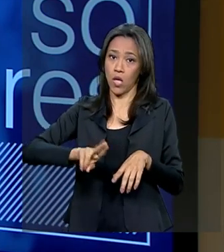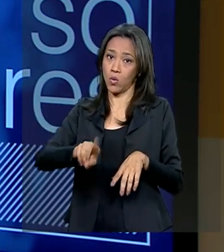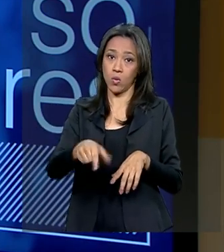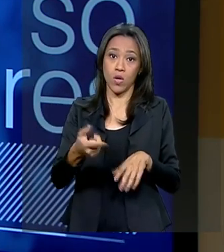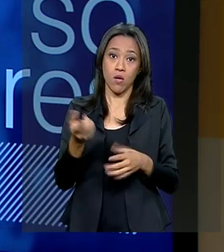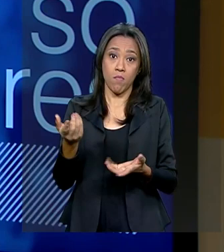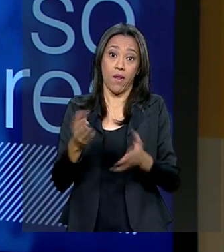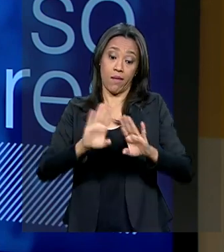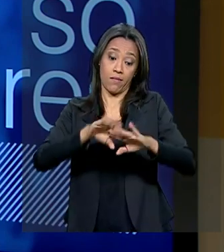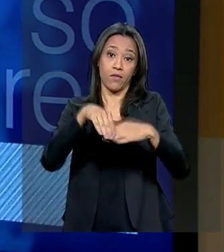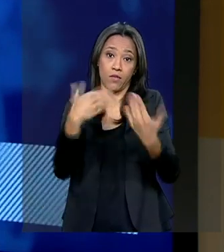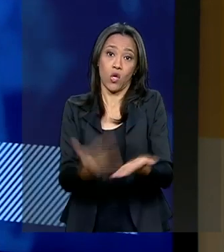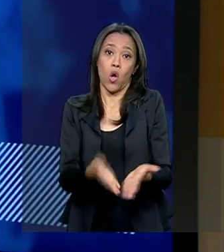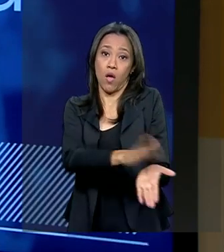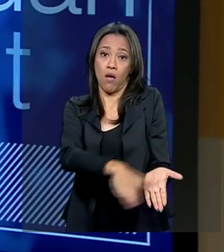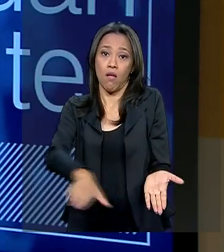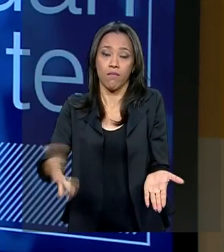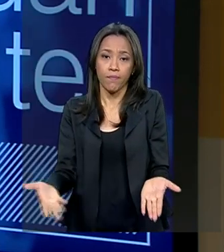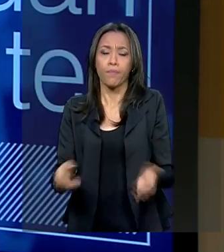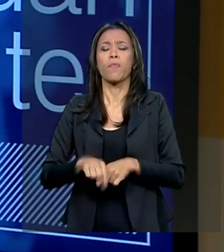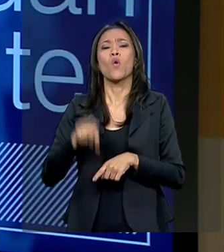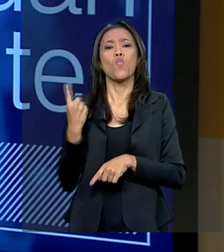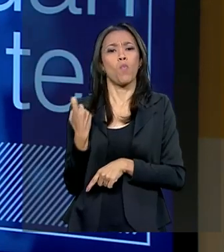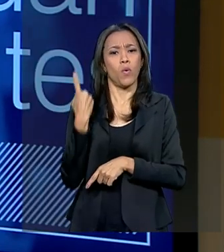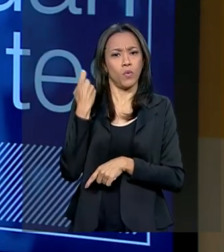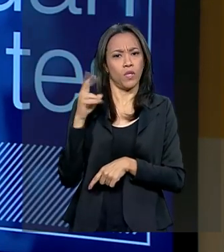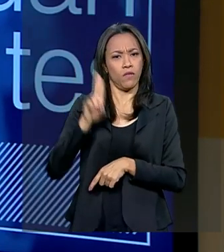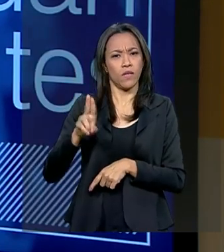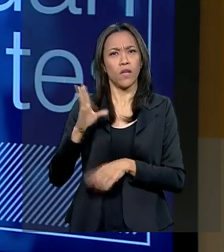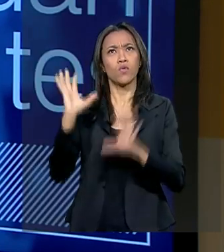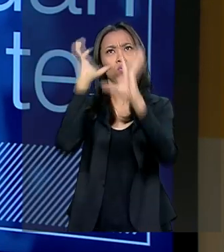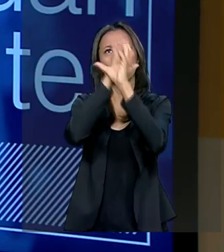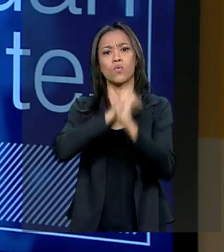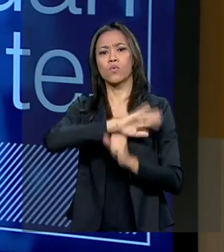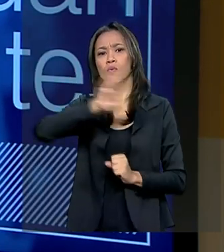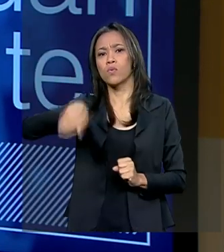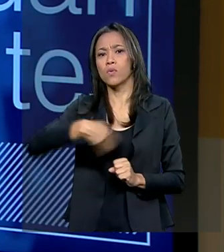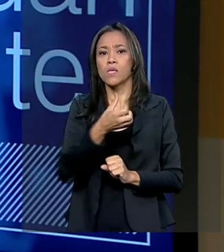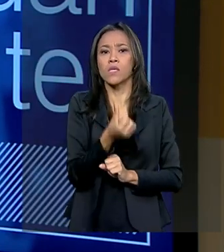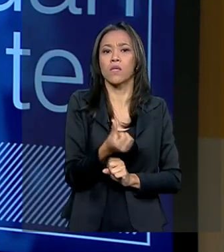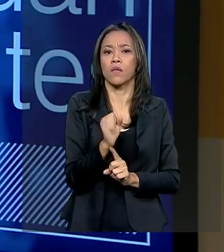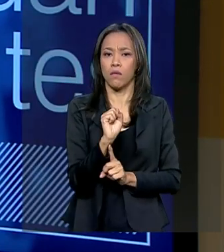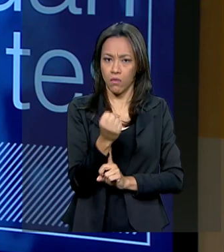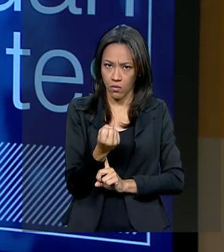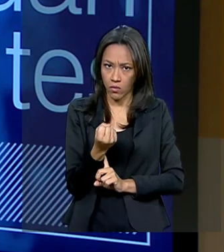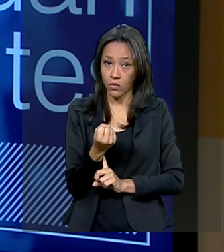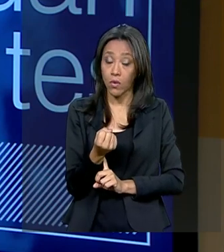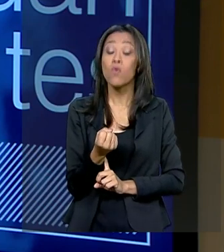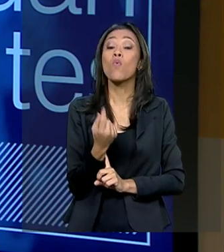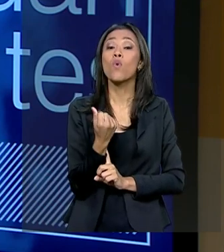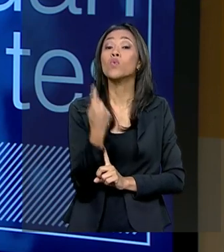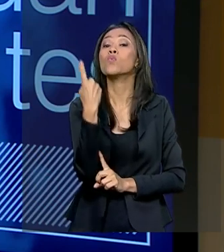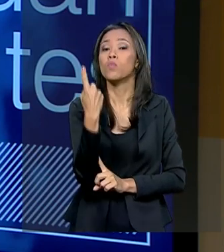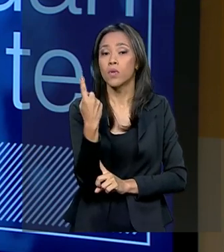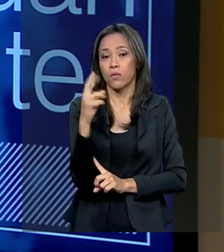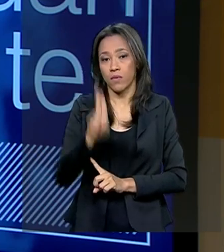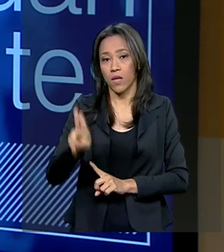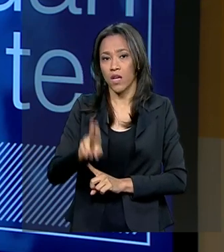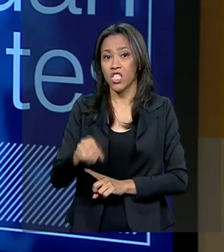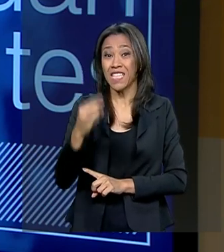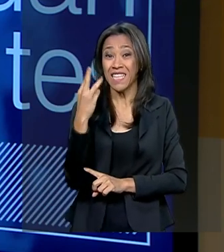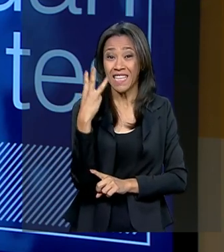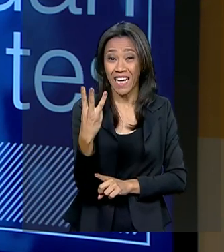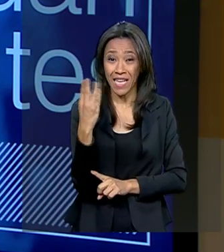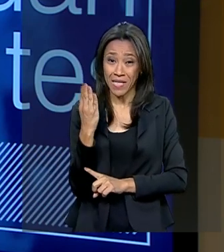escola. Uma única universidade federal, a tem 68, custa 3 bilhões, 3